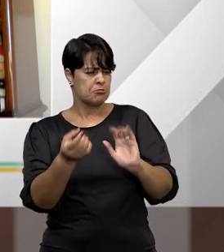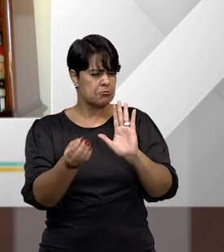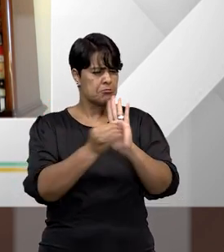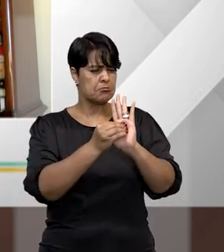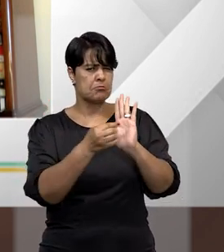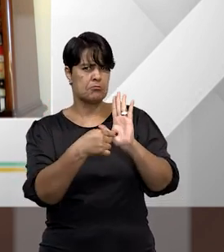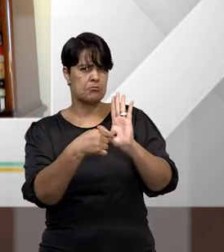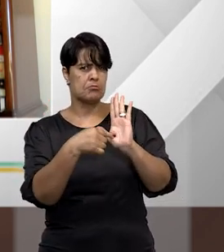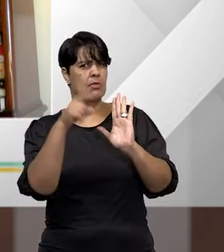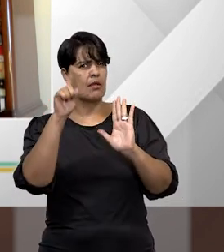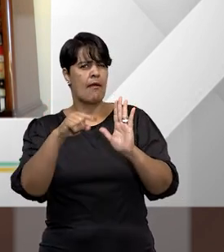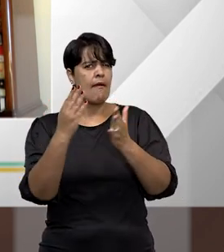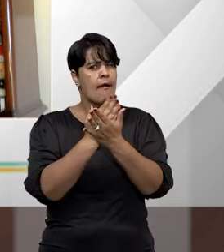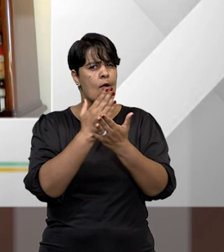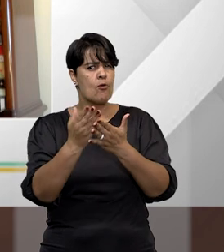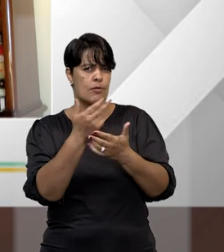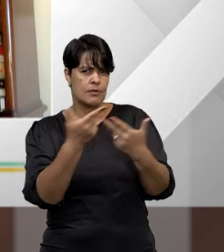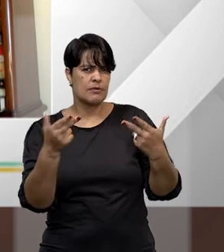como crime hediondo?